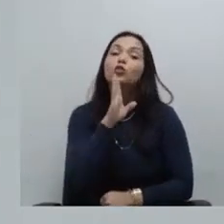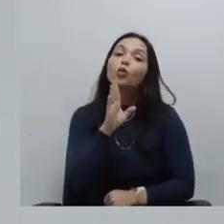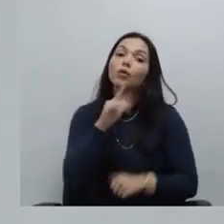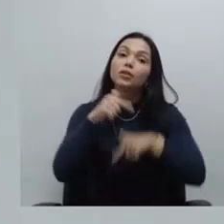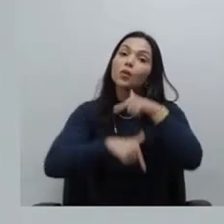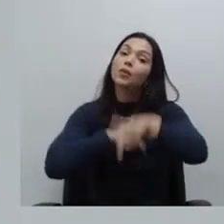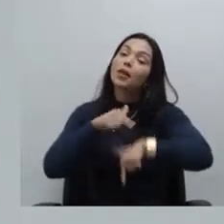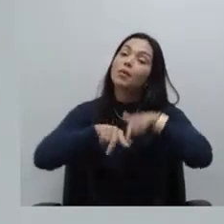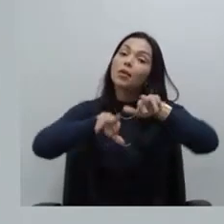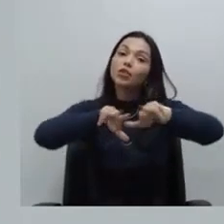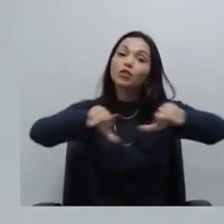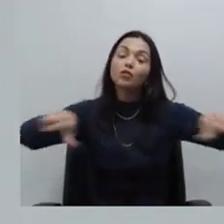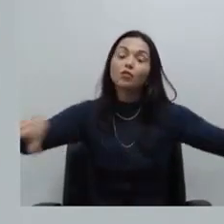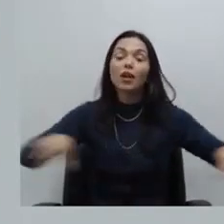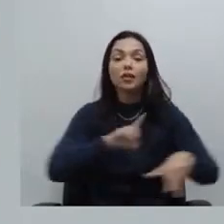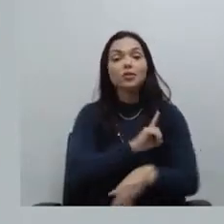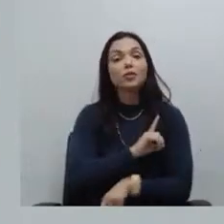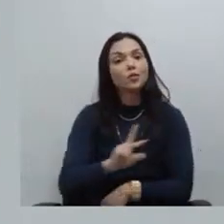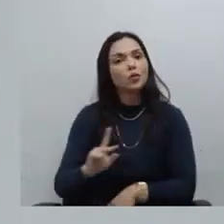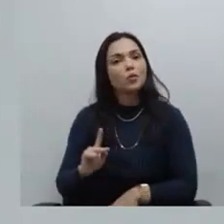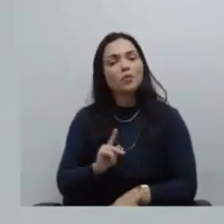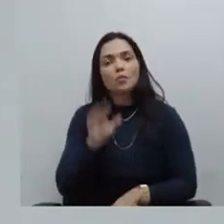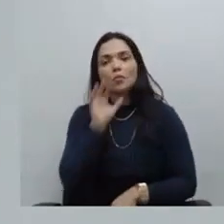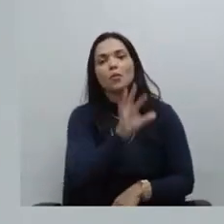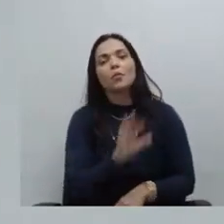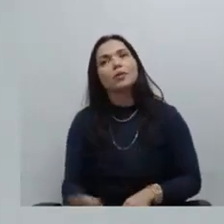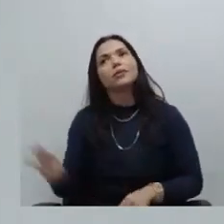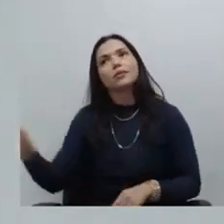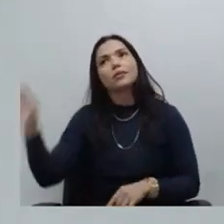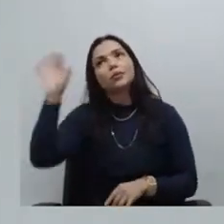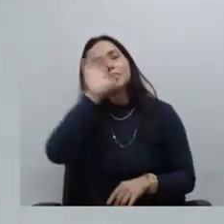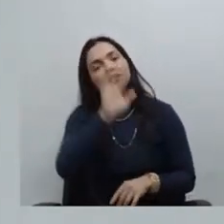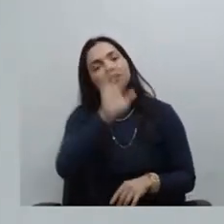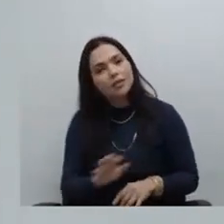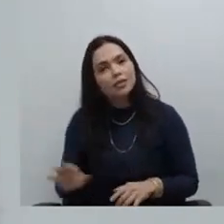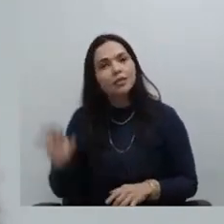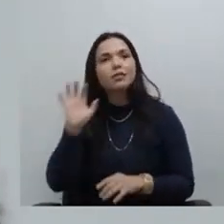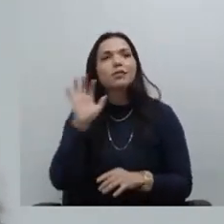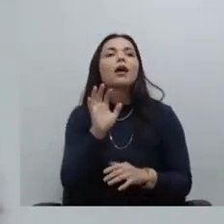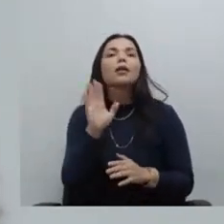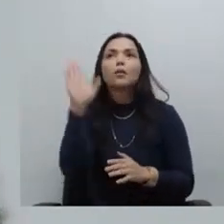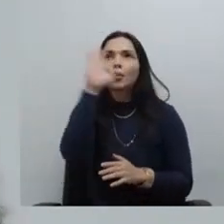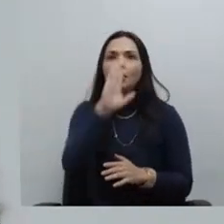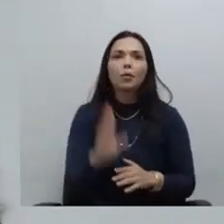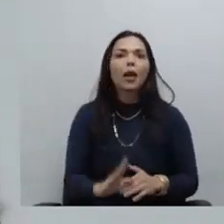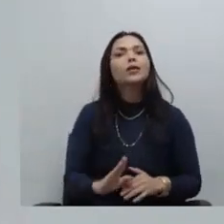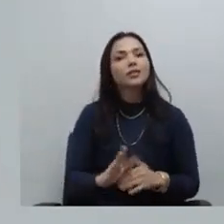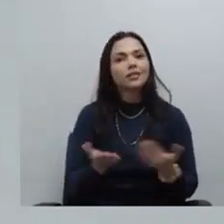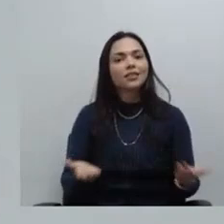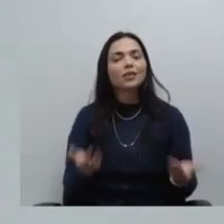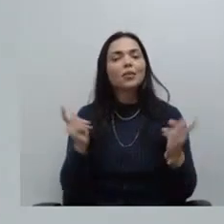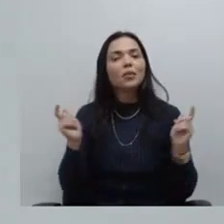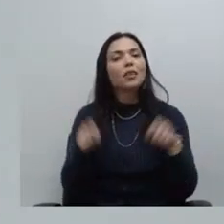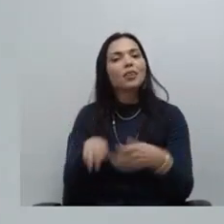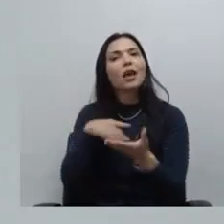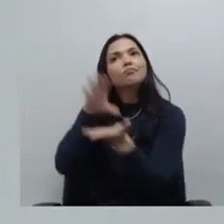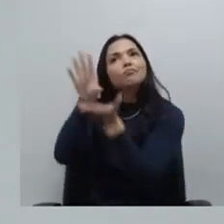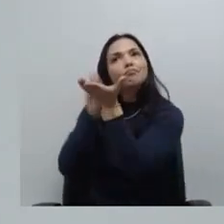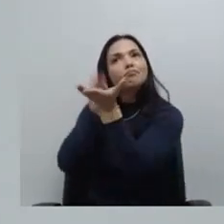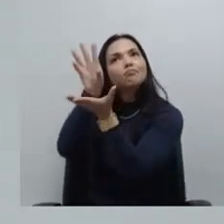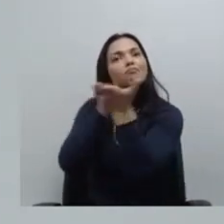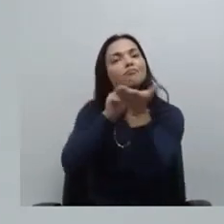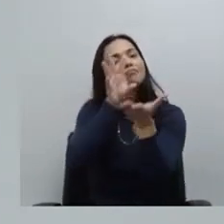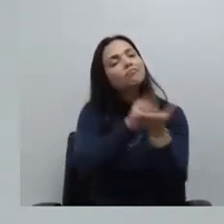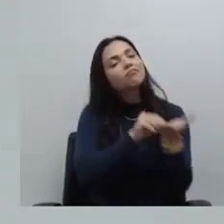diversos defensores e defensoras públicas de diversos estados da federação em que nós podemos até replicar nas nossas